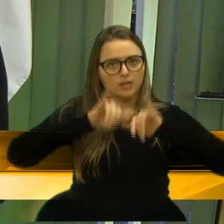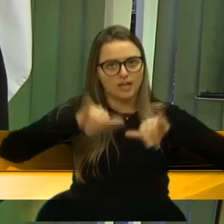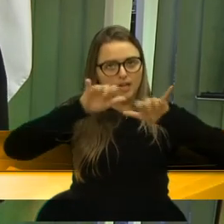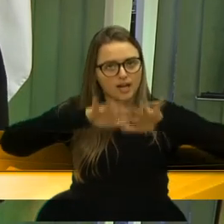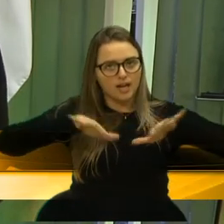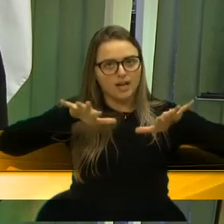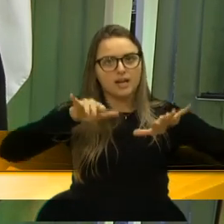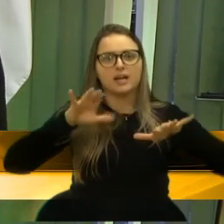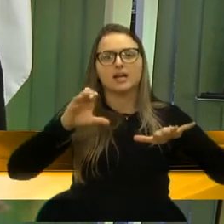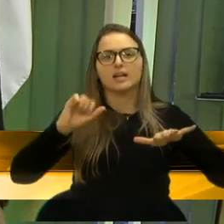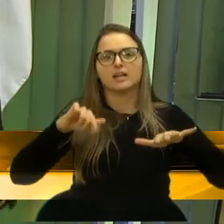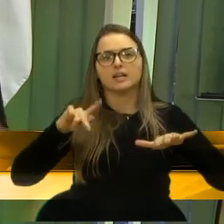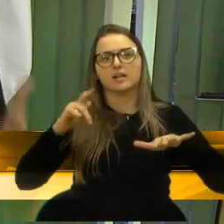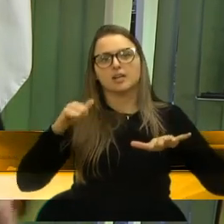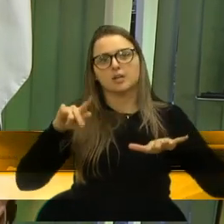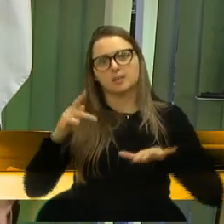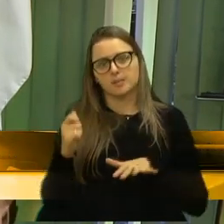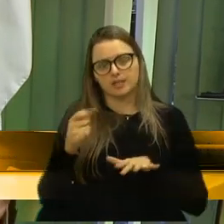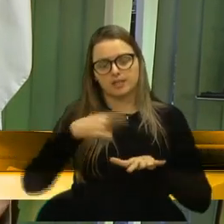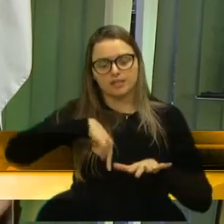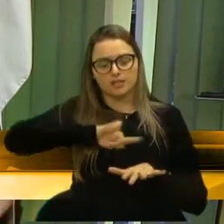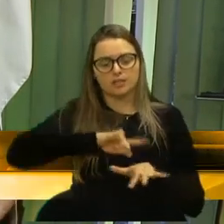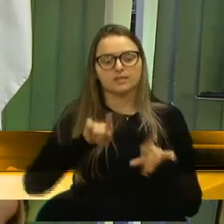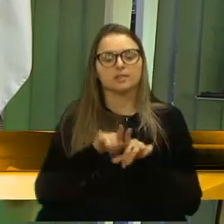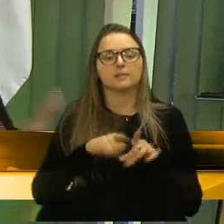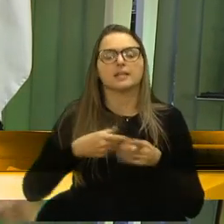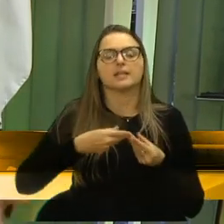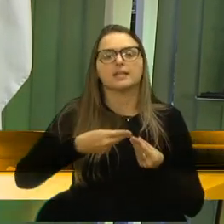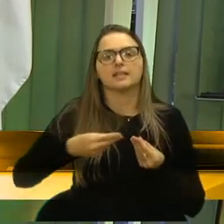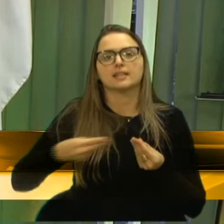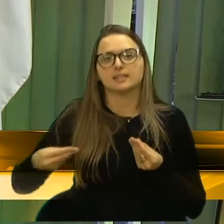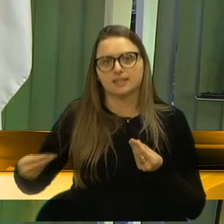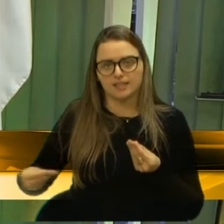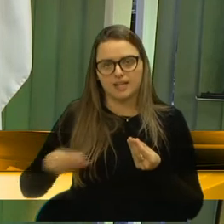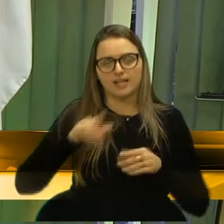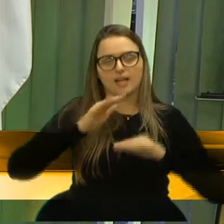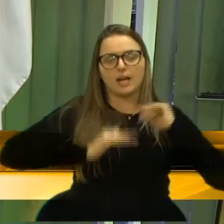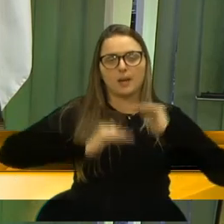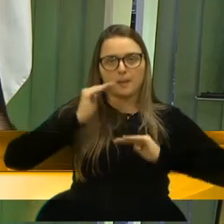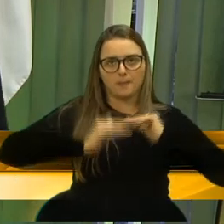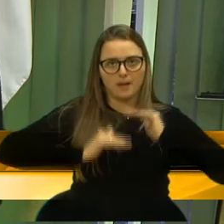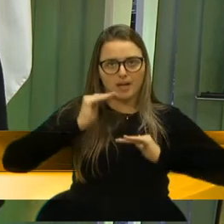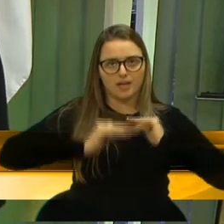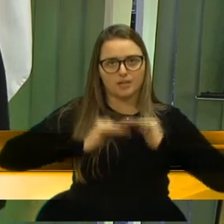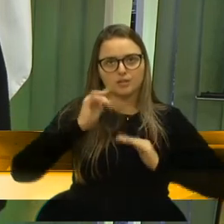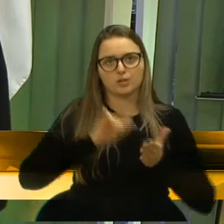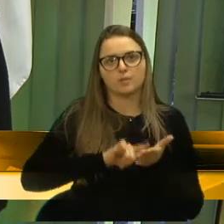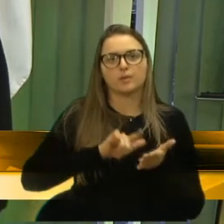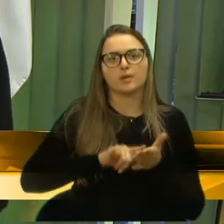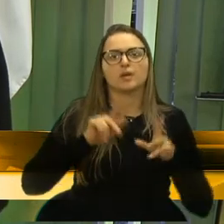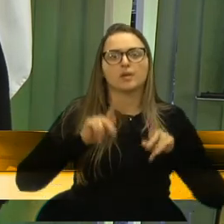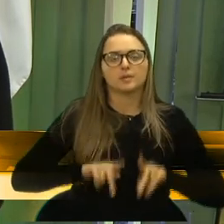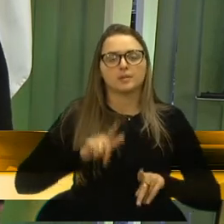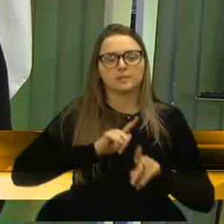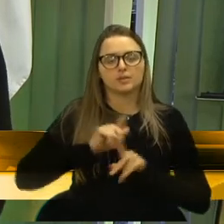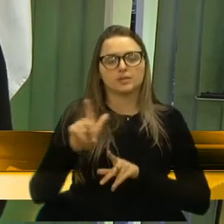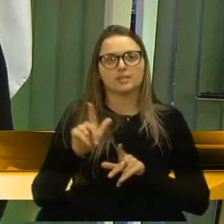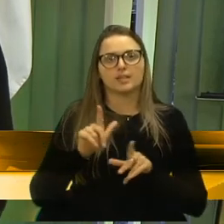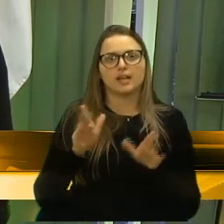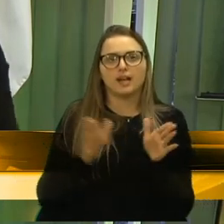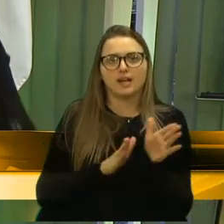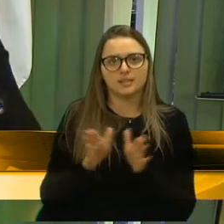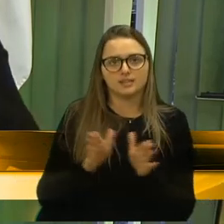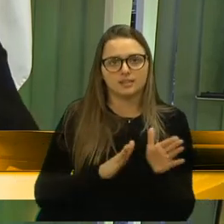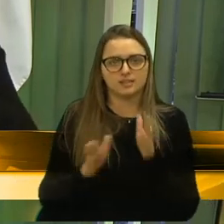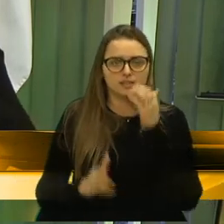e que a gente também agora trabalhe na distribuição, para colocar ela realmente na rua, para as pessoas terem acesso, porque, independente